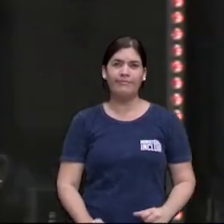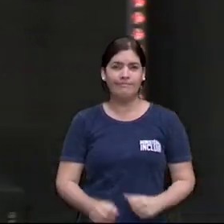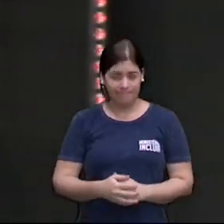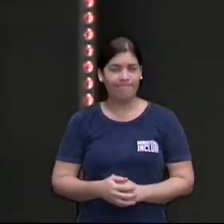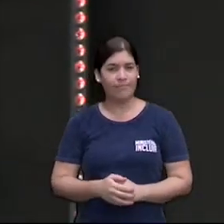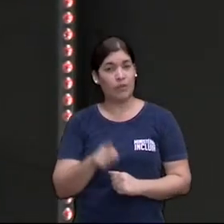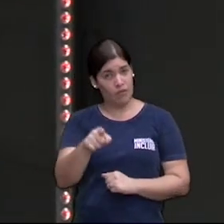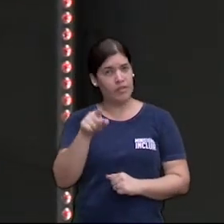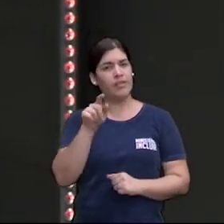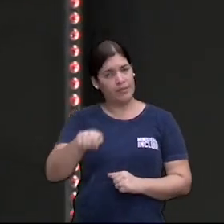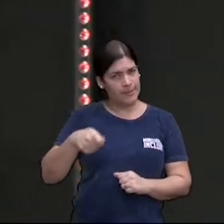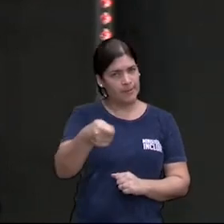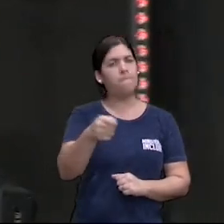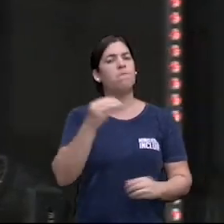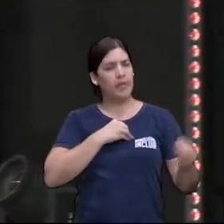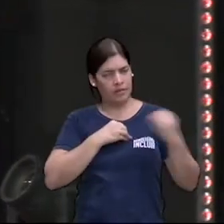Você é pecador.